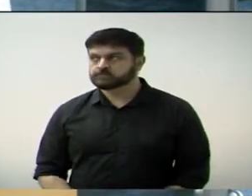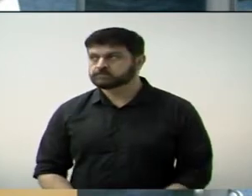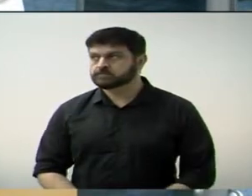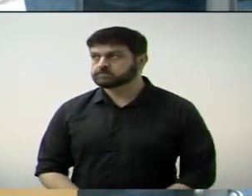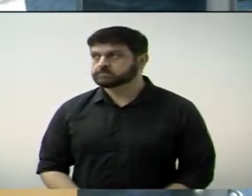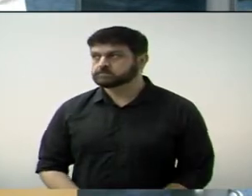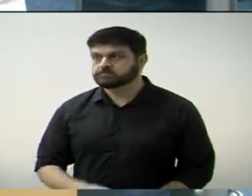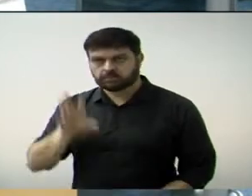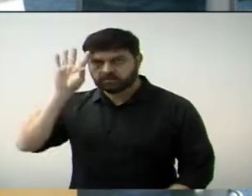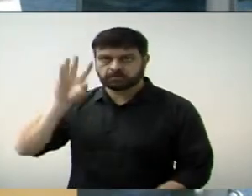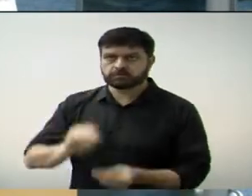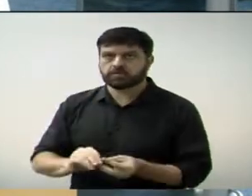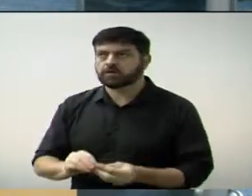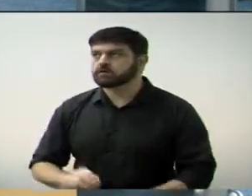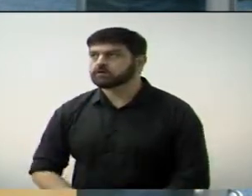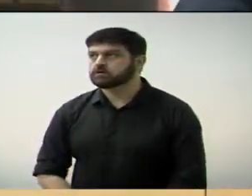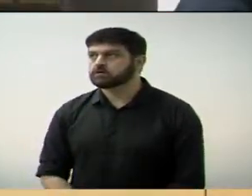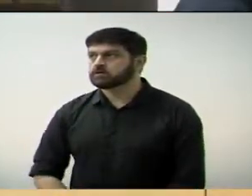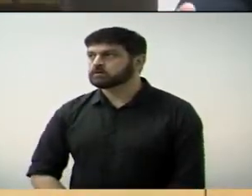Só isso, presidente.